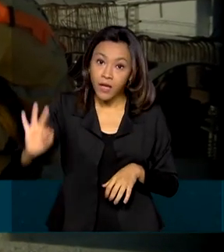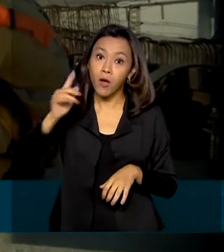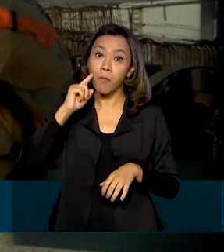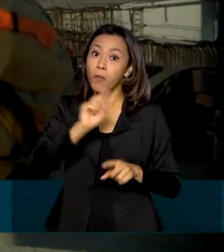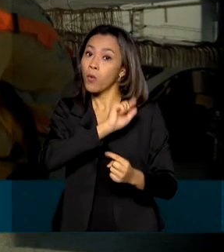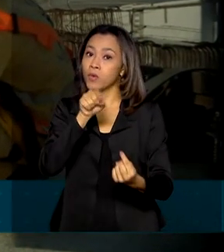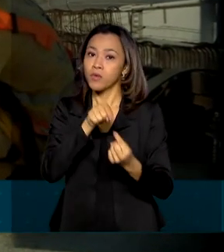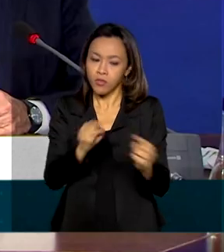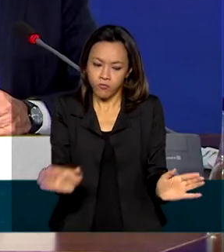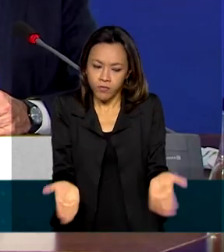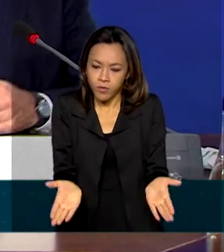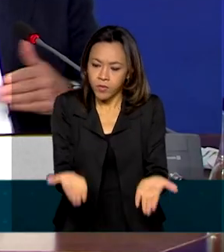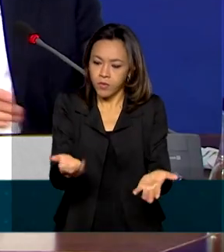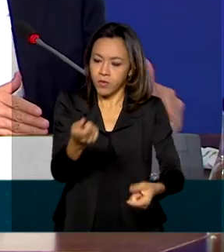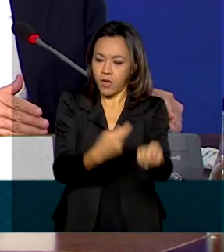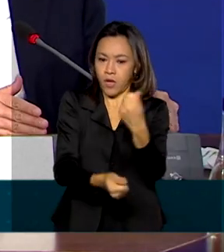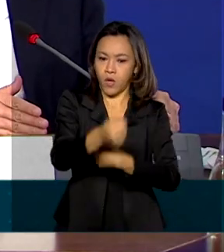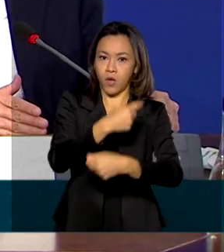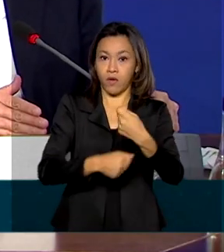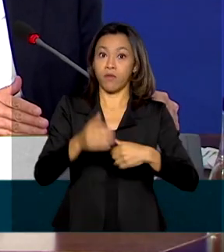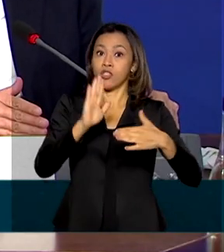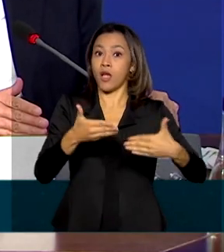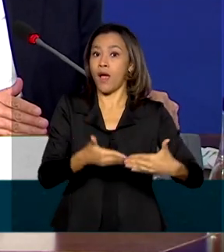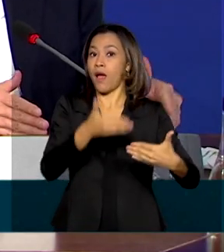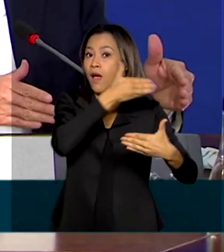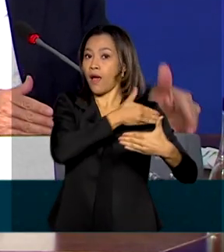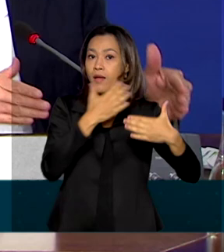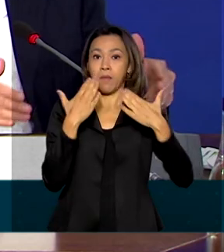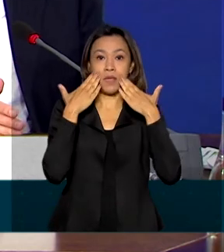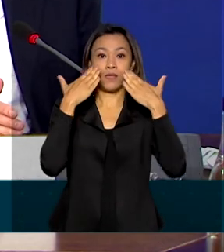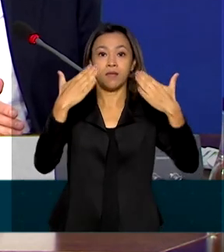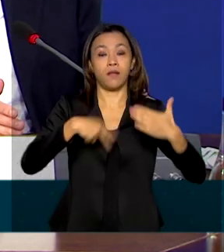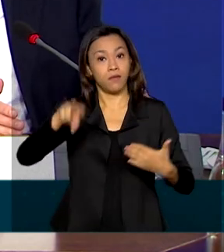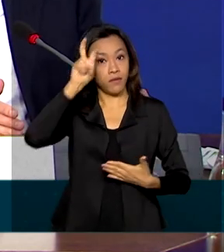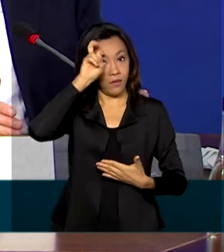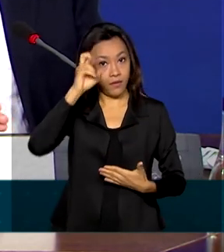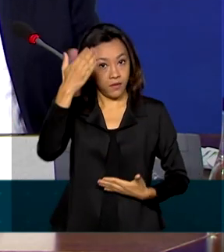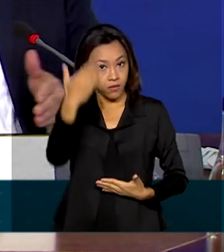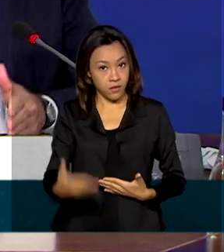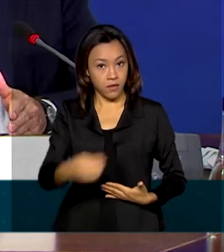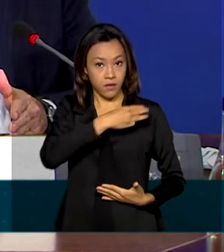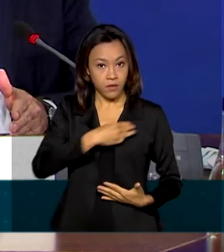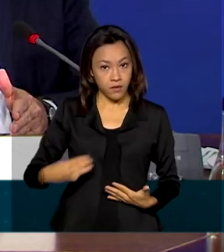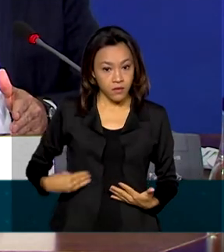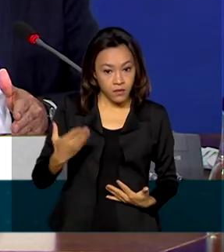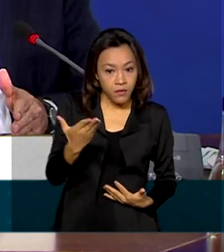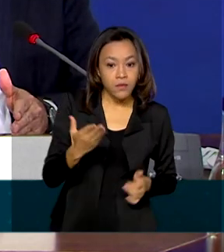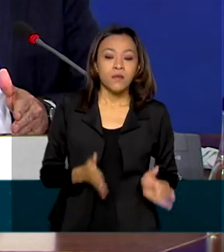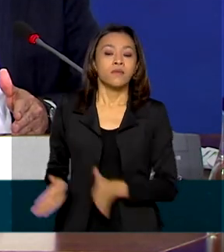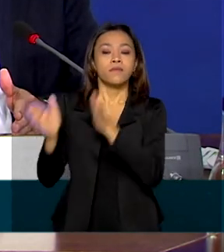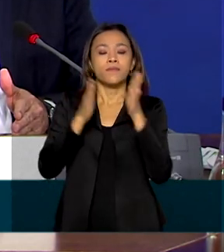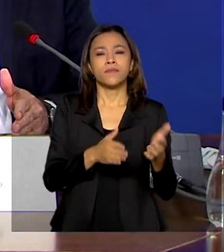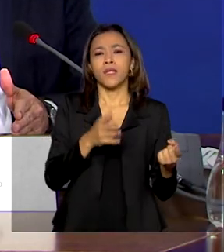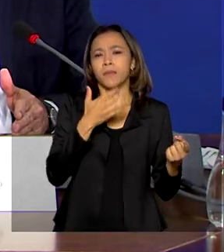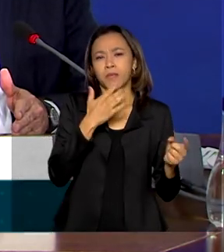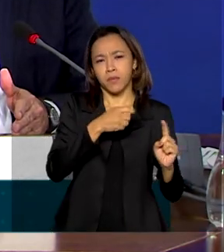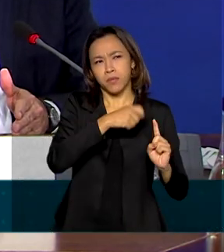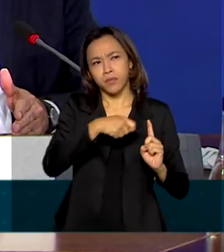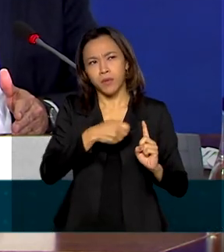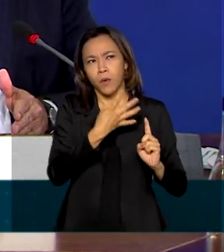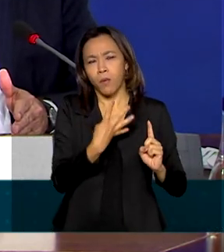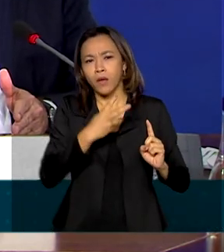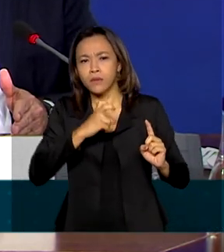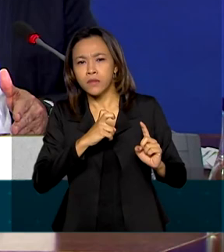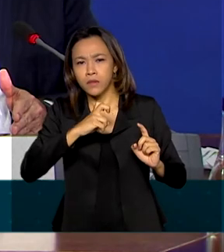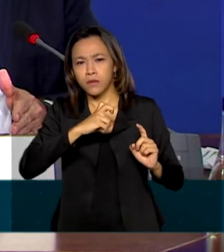economia que foram apresentadas nesta quinta-feira pelo ministro Paulo Guedes. Em vez de uma cobertura de quatro, cinco meses, como é hoje